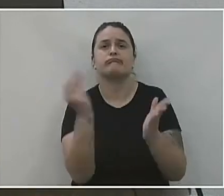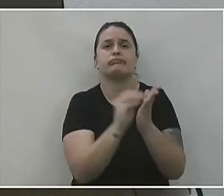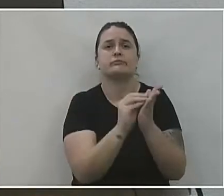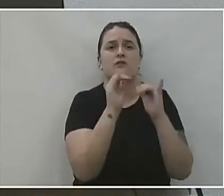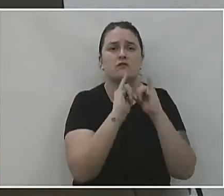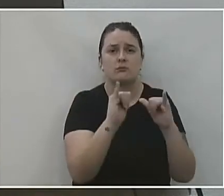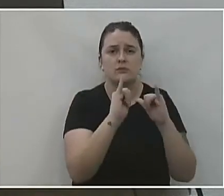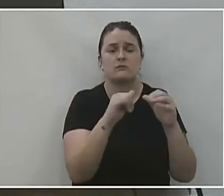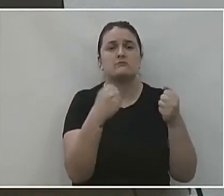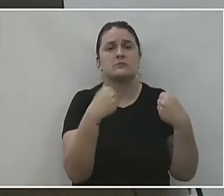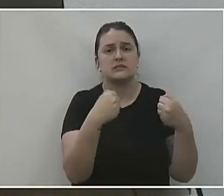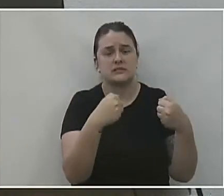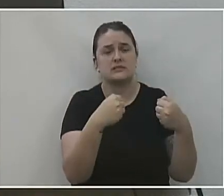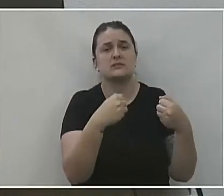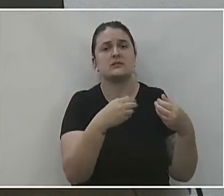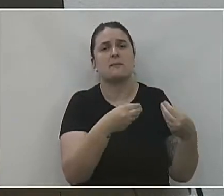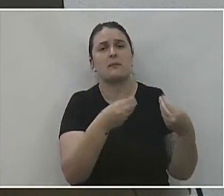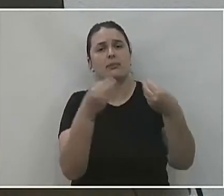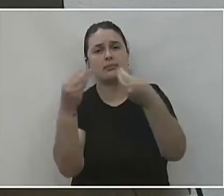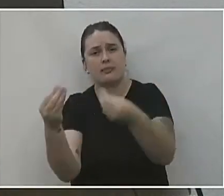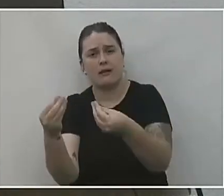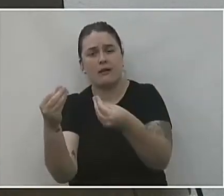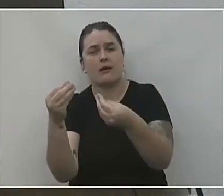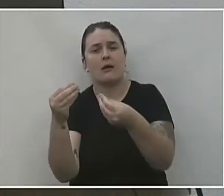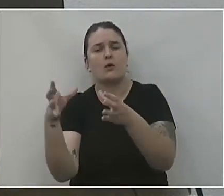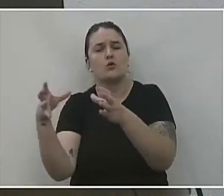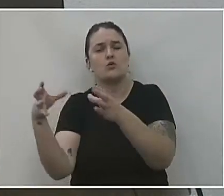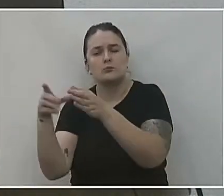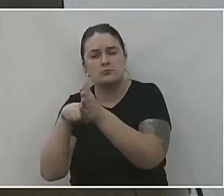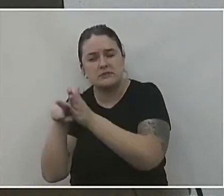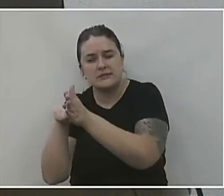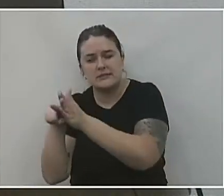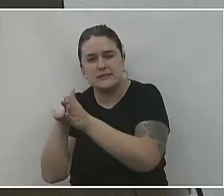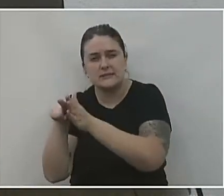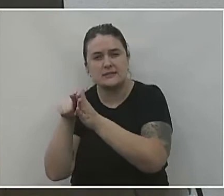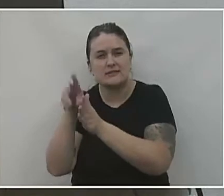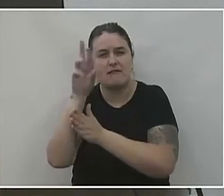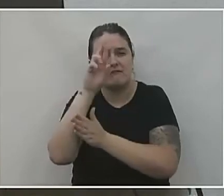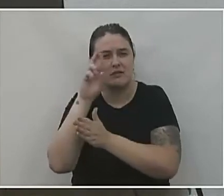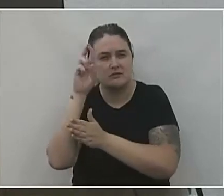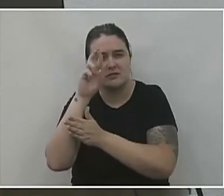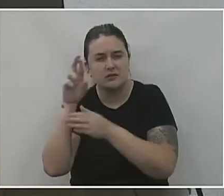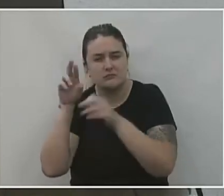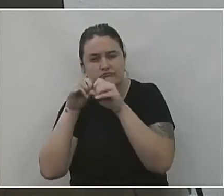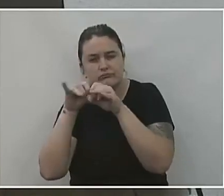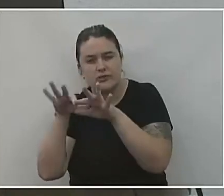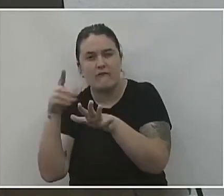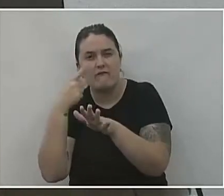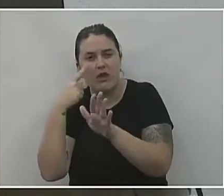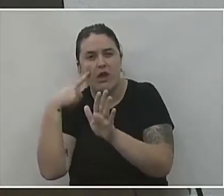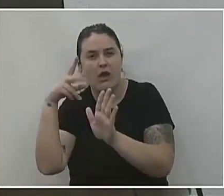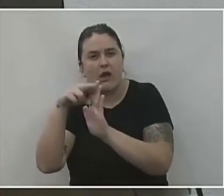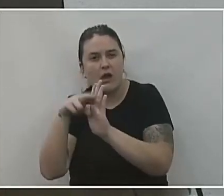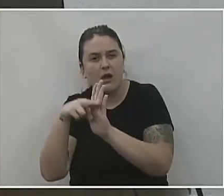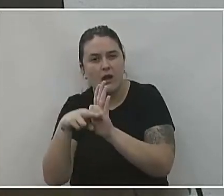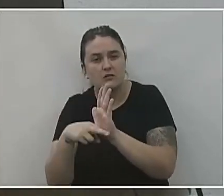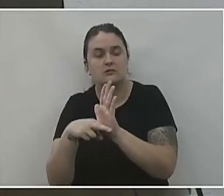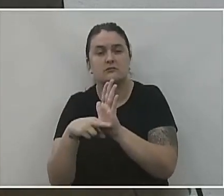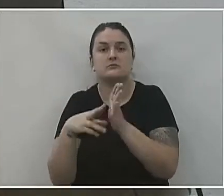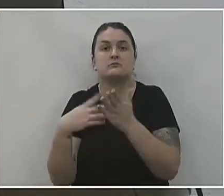Porque ele tem que ser enviado para a vigilância epidemiológica para a gente ver a regularidade dessa testagem. Então,